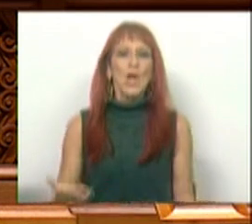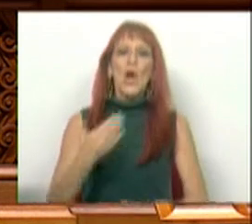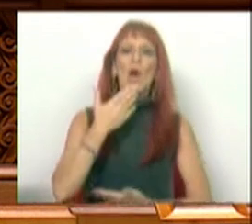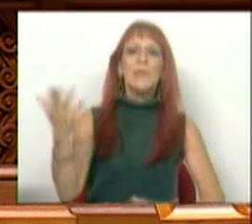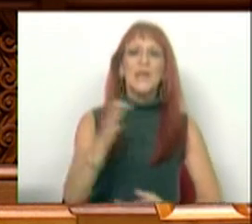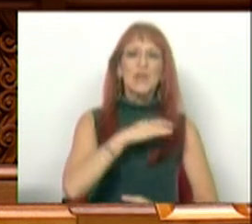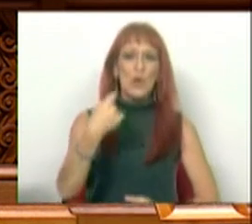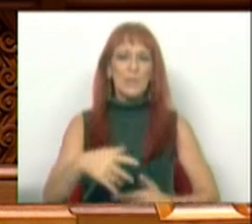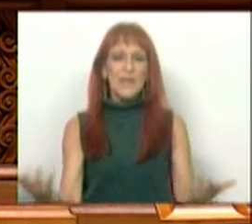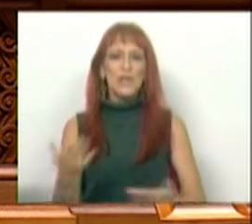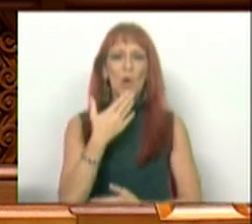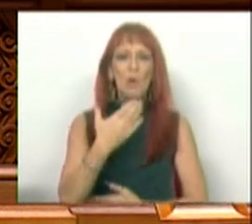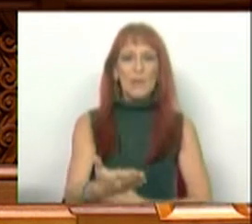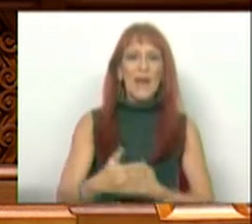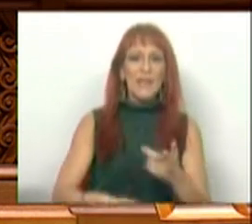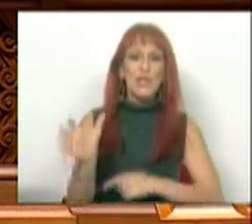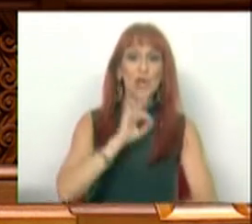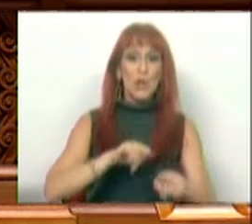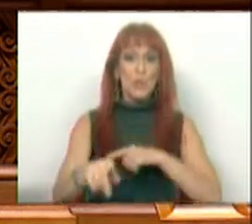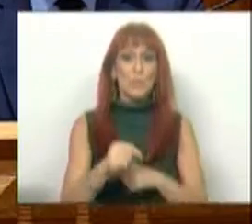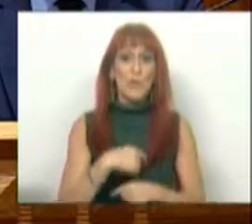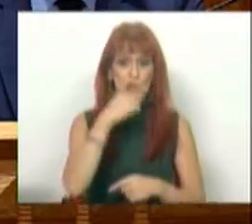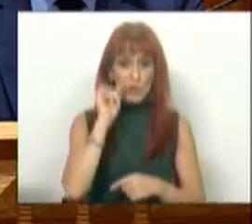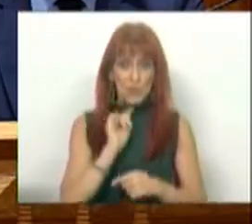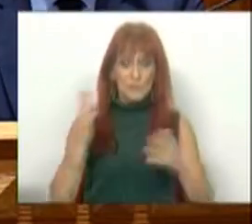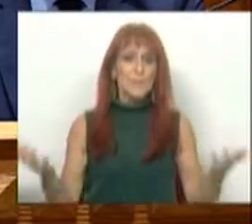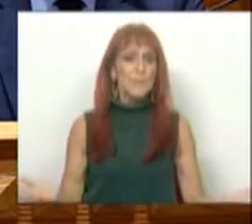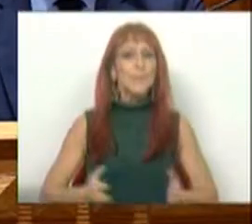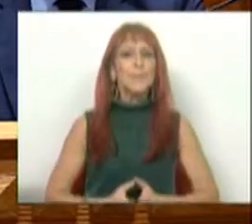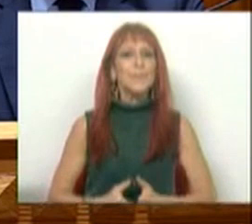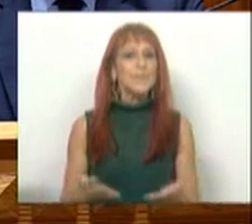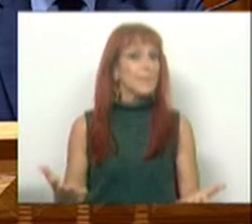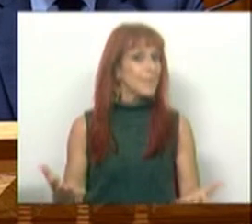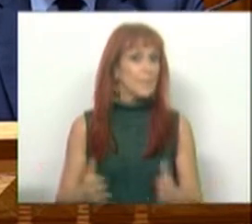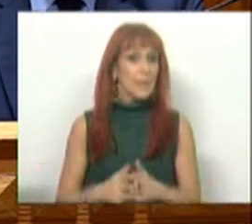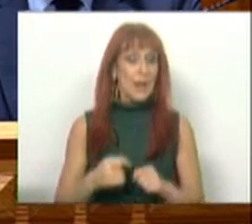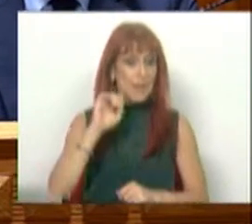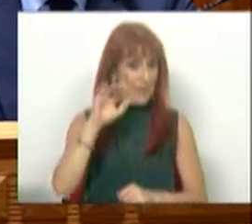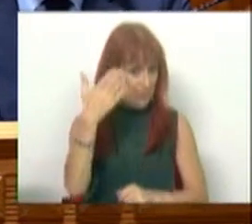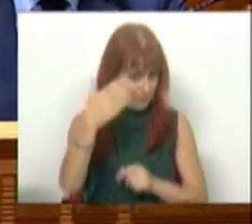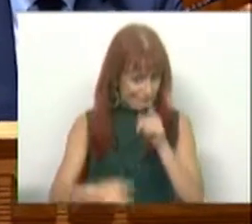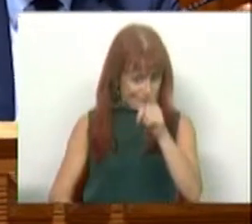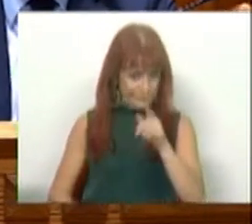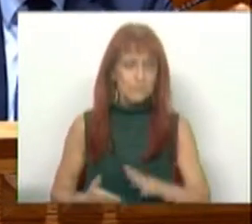Muito obrigado, Sr. Presidente. Muito obrigado, Sr. Deputado Jerónimo de Sousa. Em primeiro lugar,